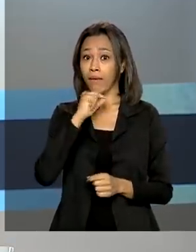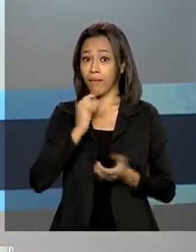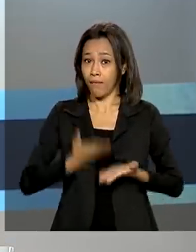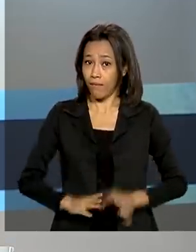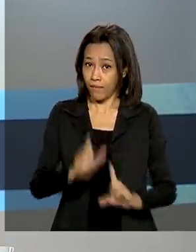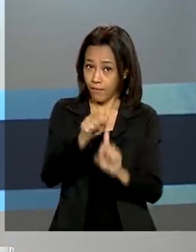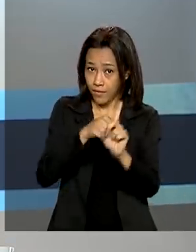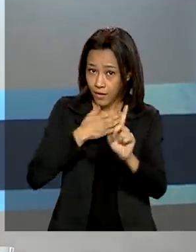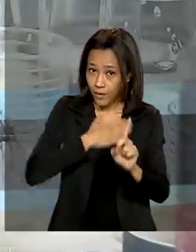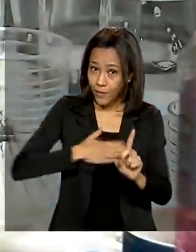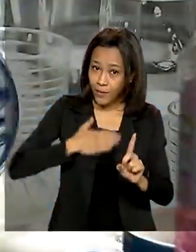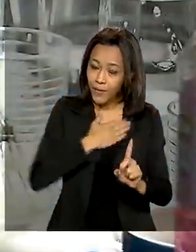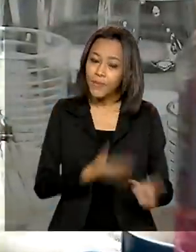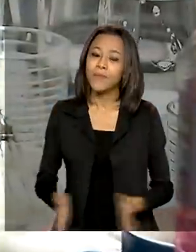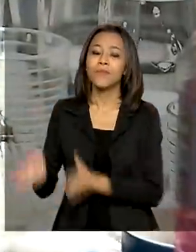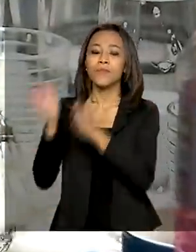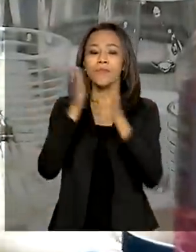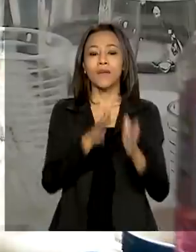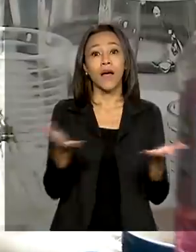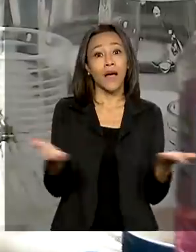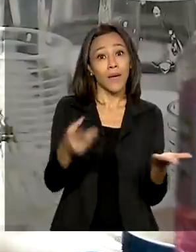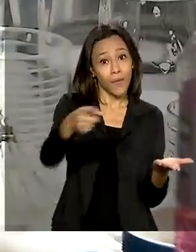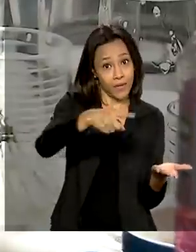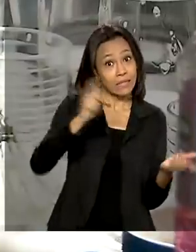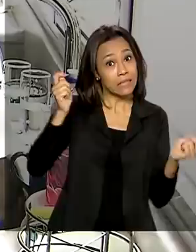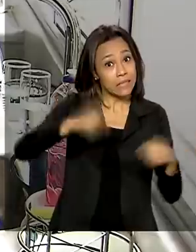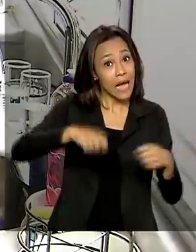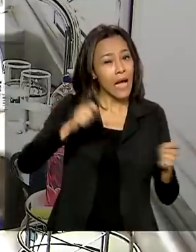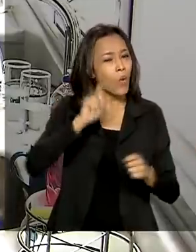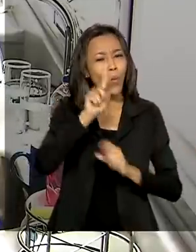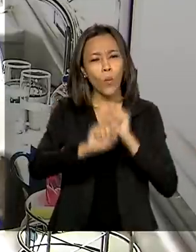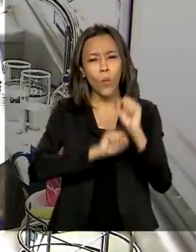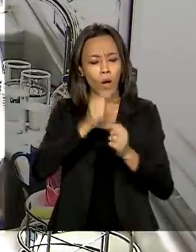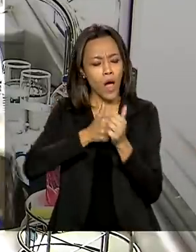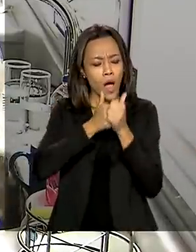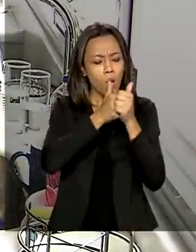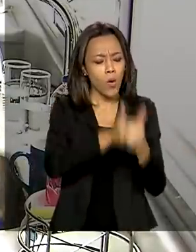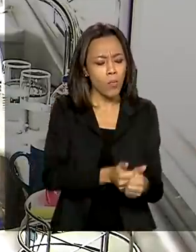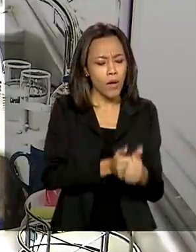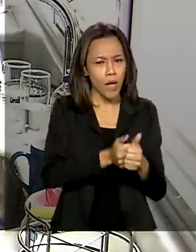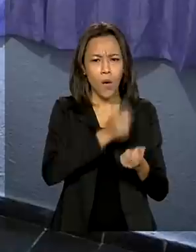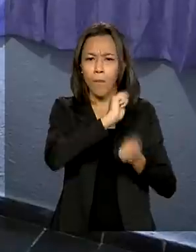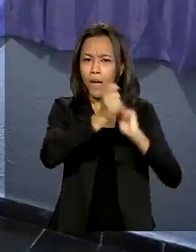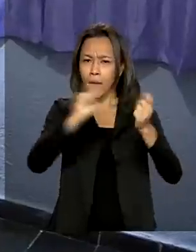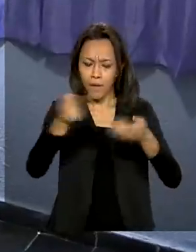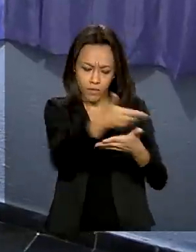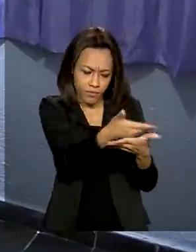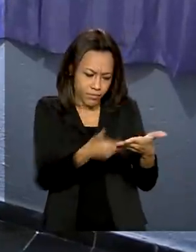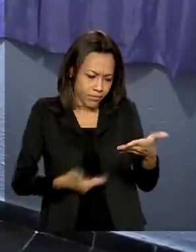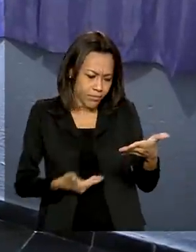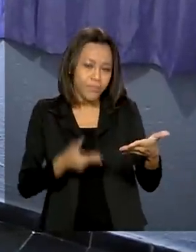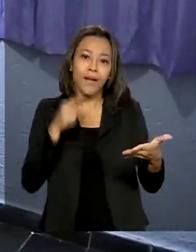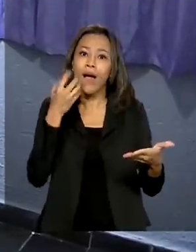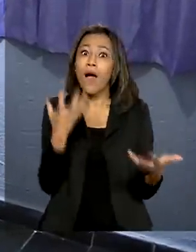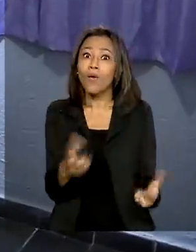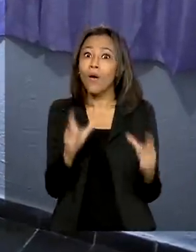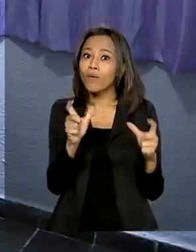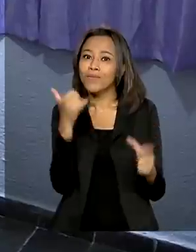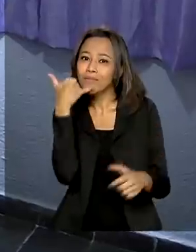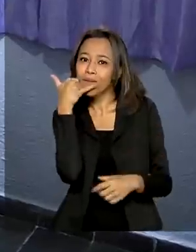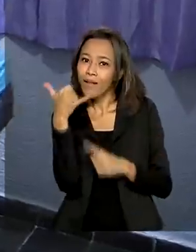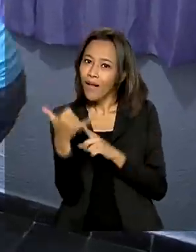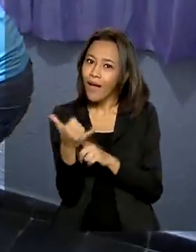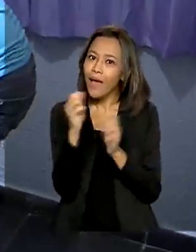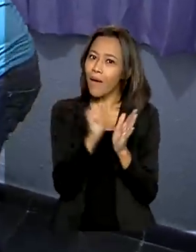E veja também, a partir de agora vai ser possível acompanhar a folha de pagamento do empregado doméstico no celular. É o